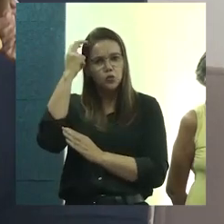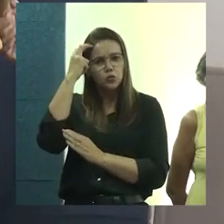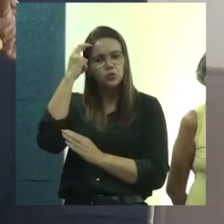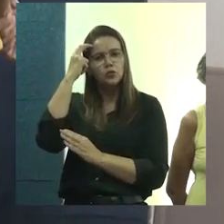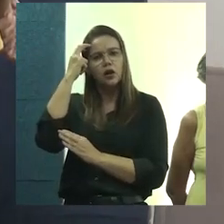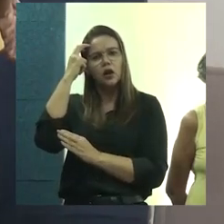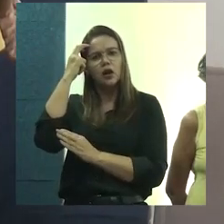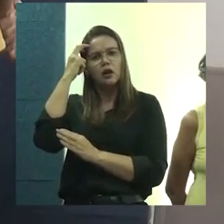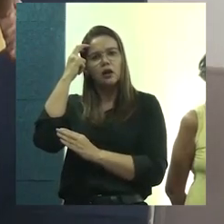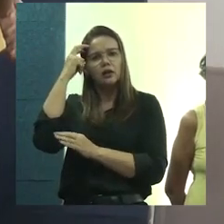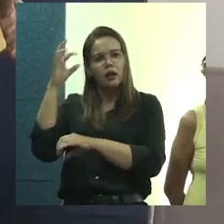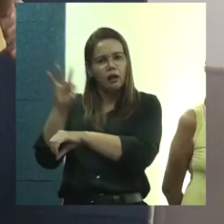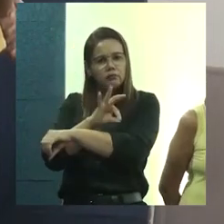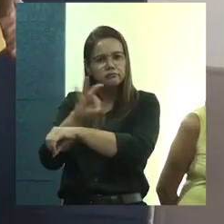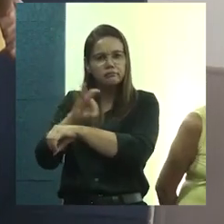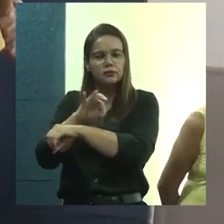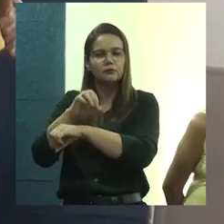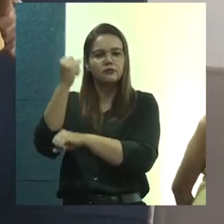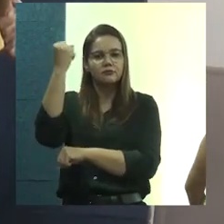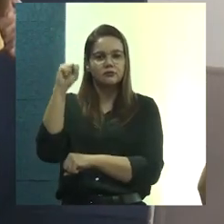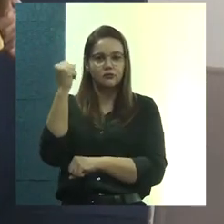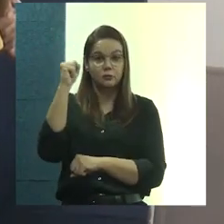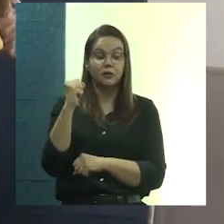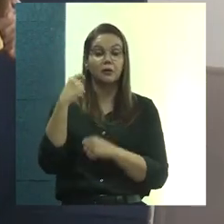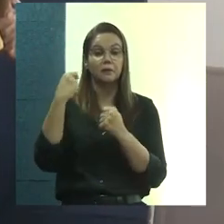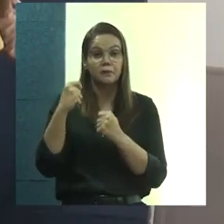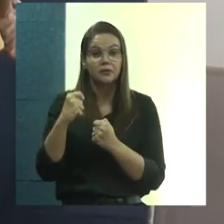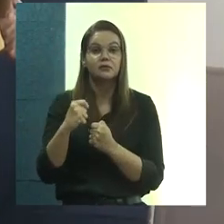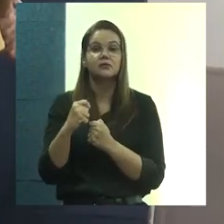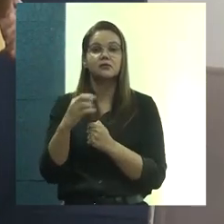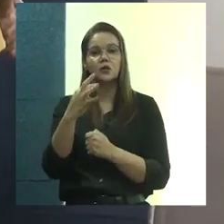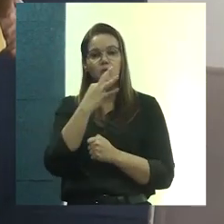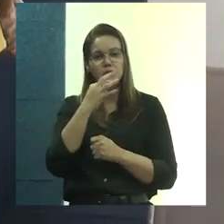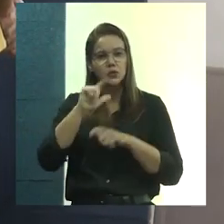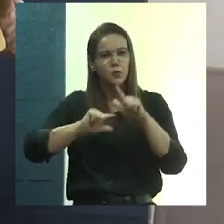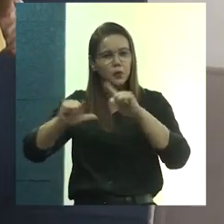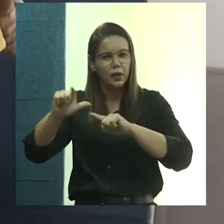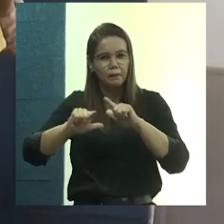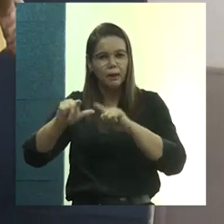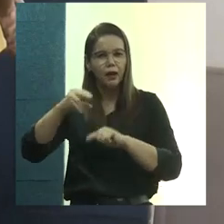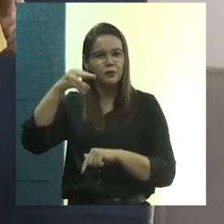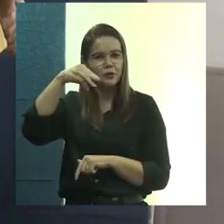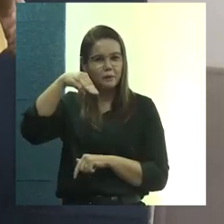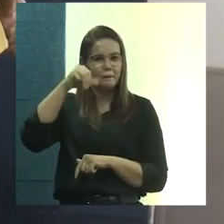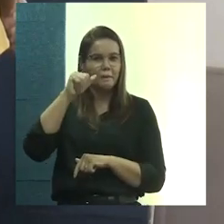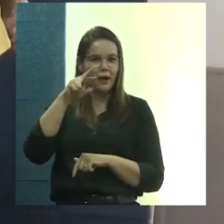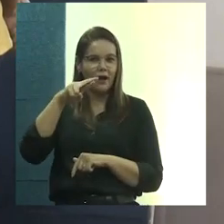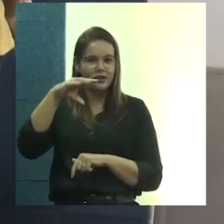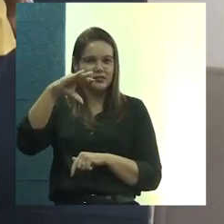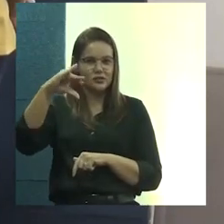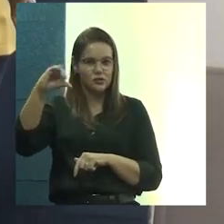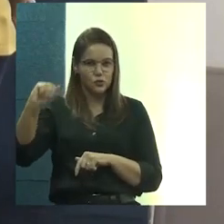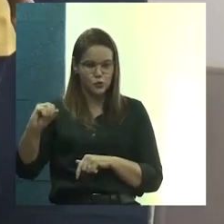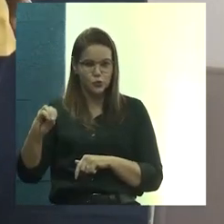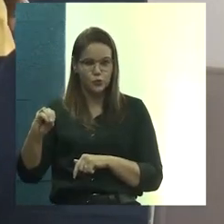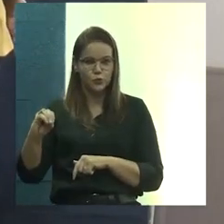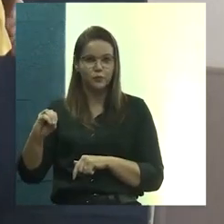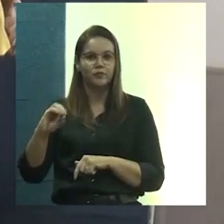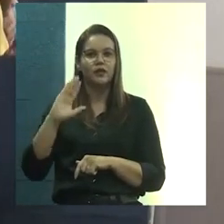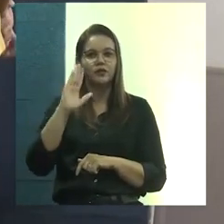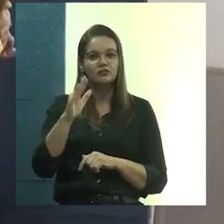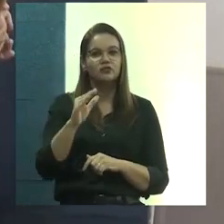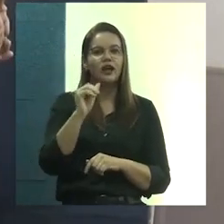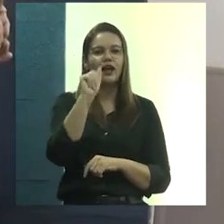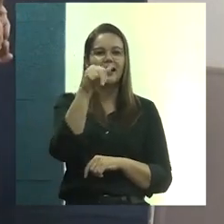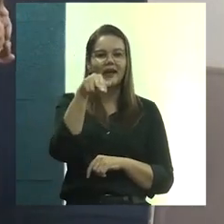sergipana. E acho que a gente tem que reconhecer imensamente o trabalho do Márcio. O Márcio, a gente já viu aí desde a Ana